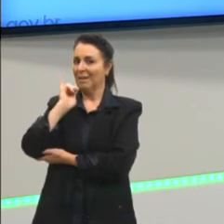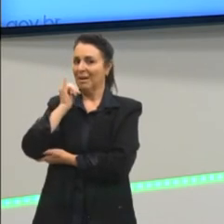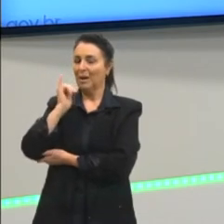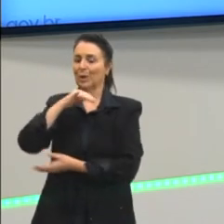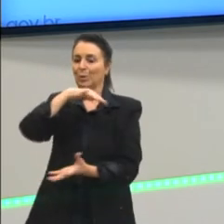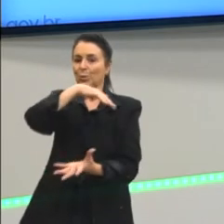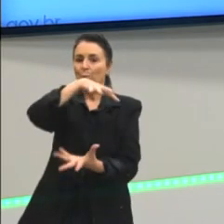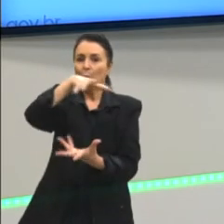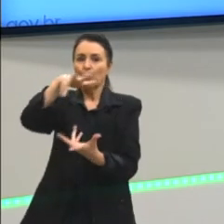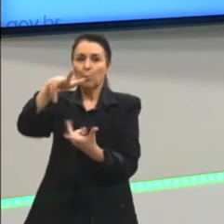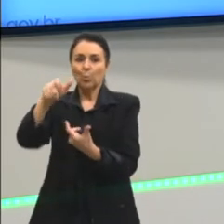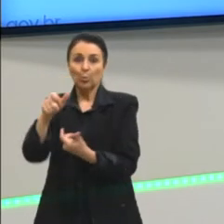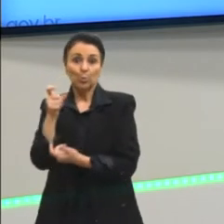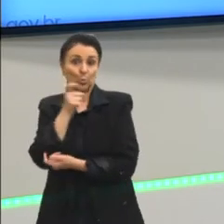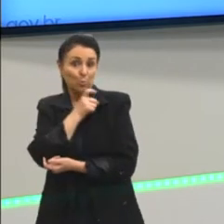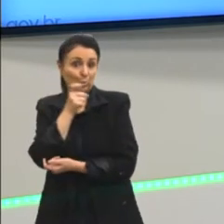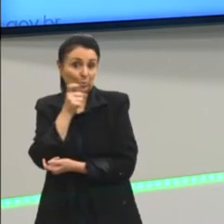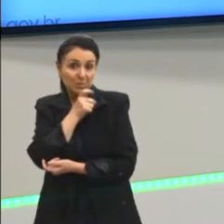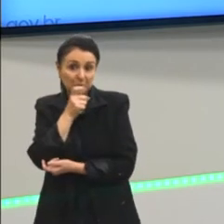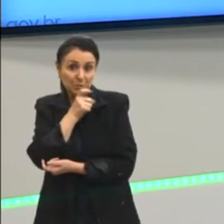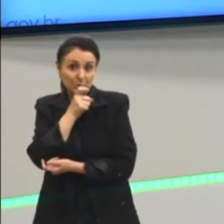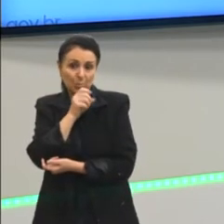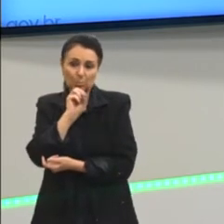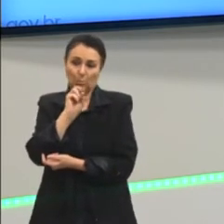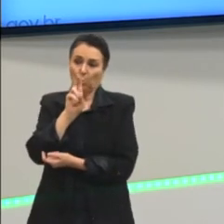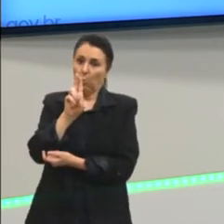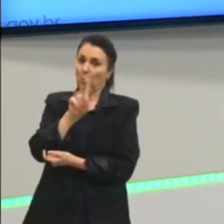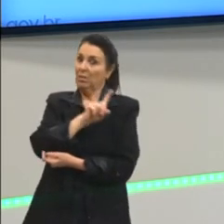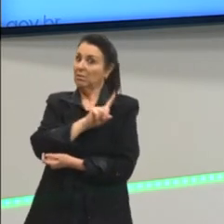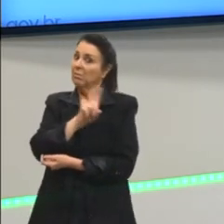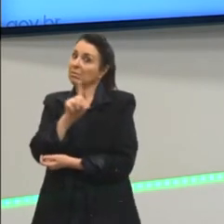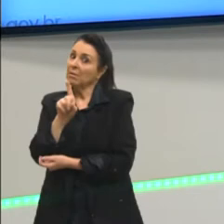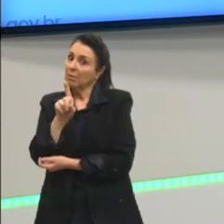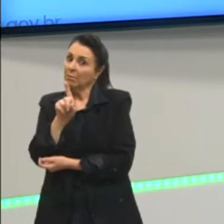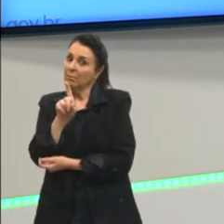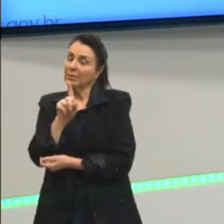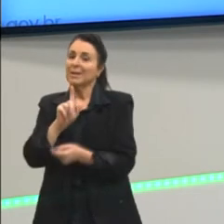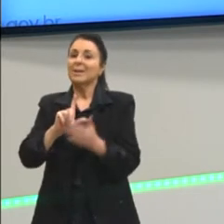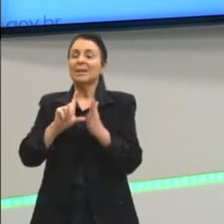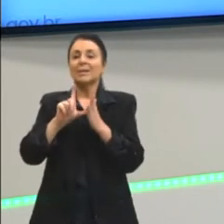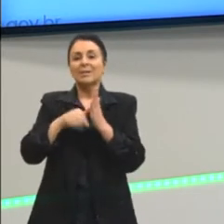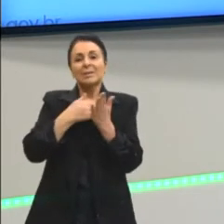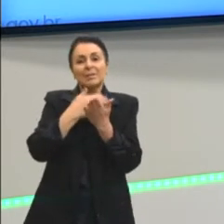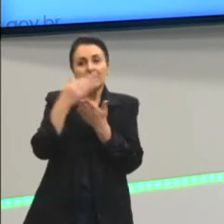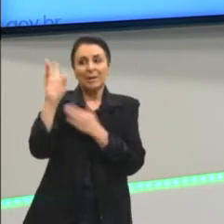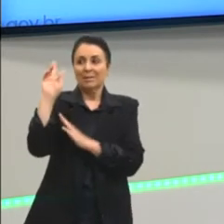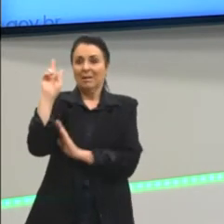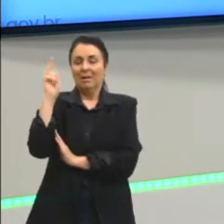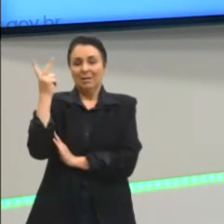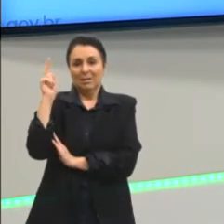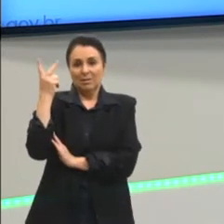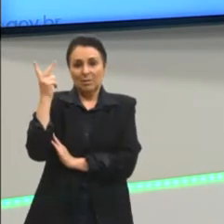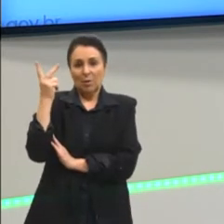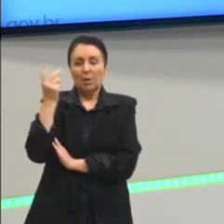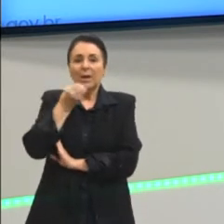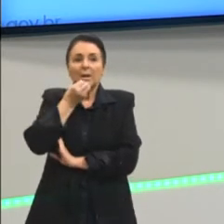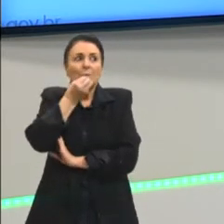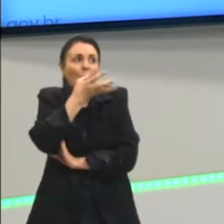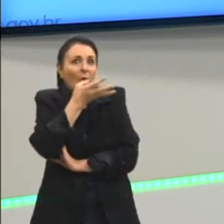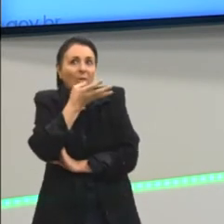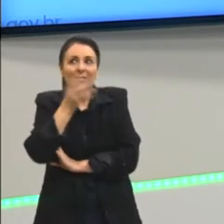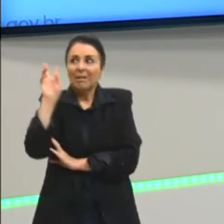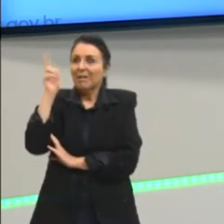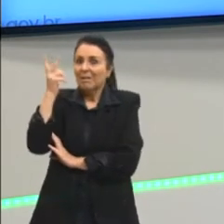fictício ou não. E que, a partir dali, a gente tem essa história, essa contação